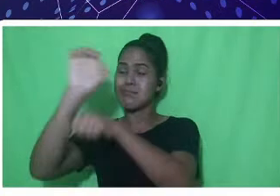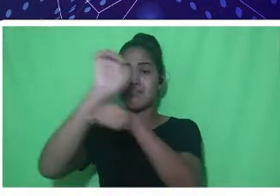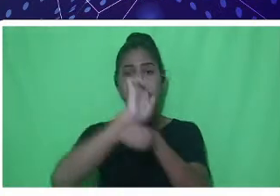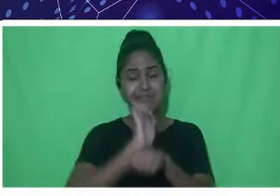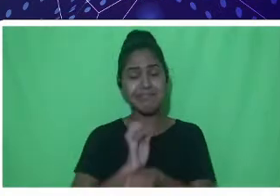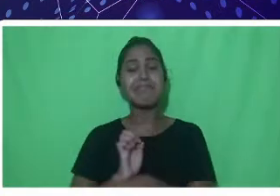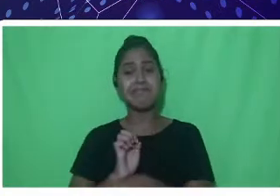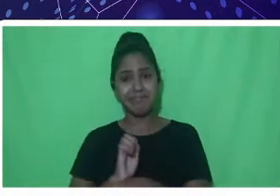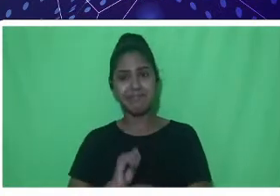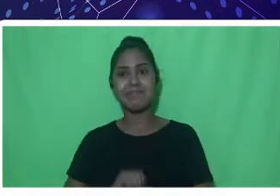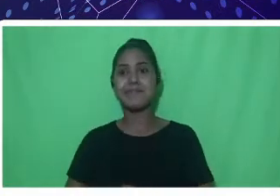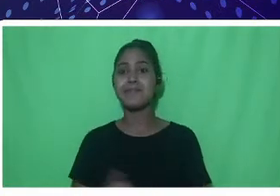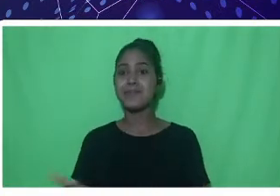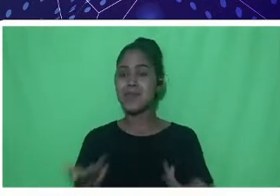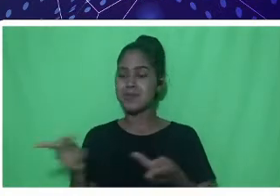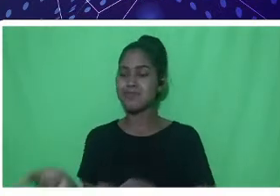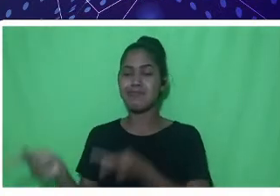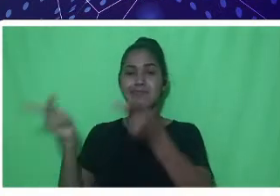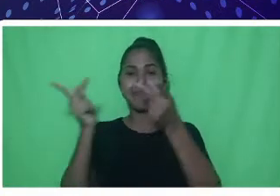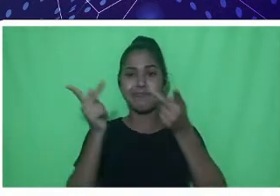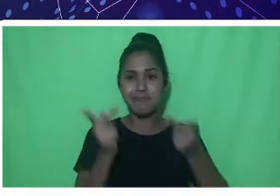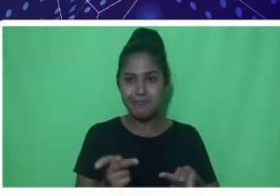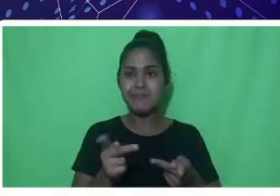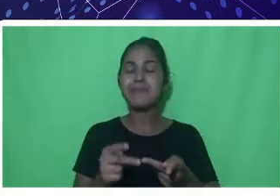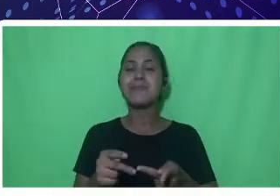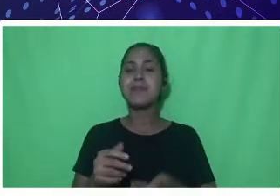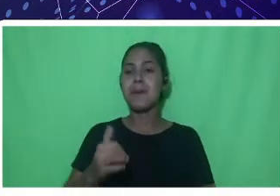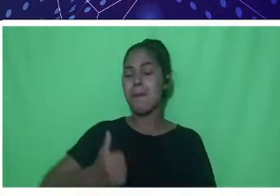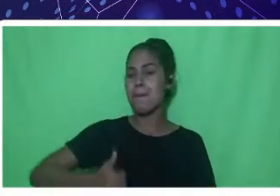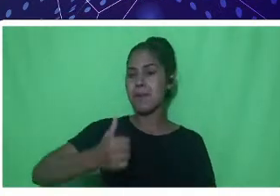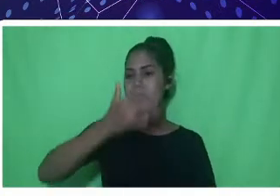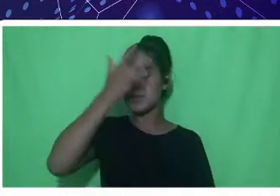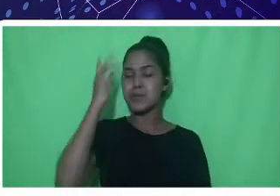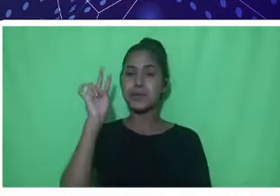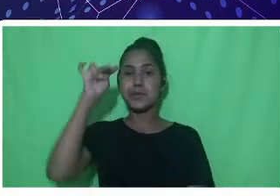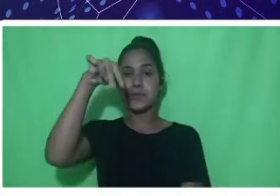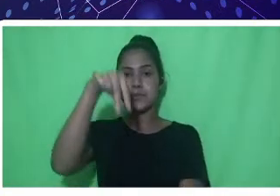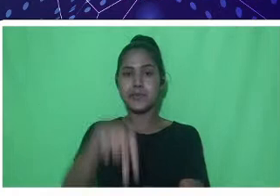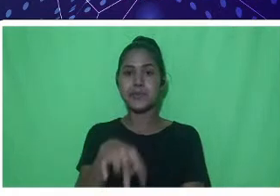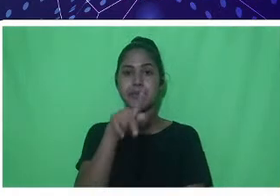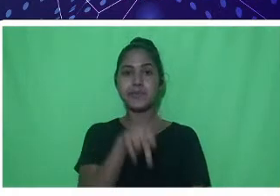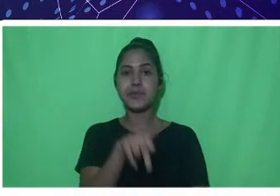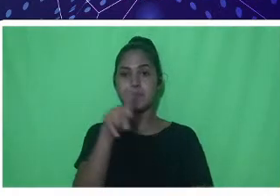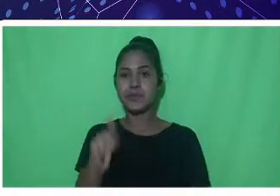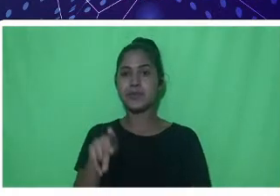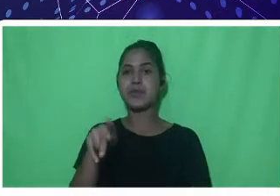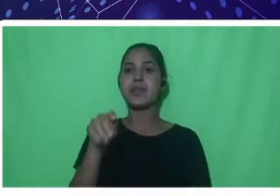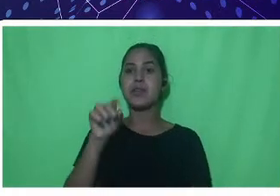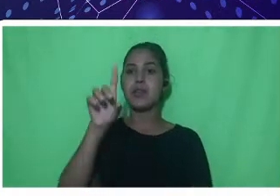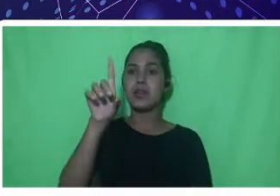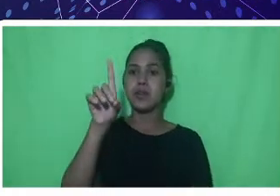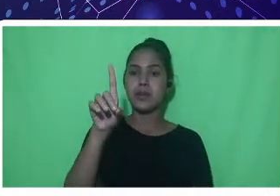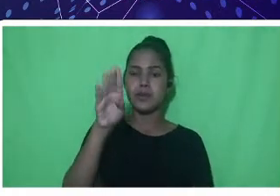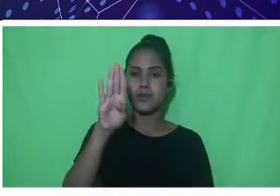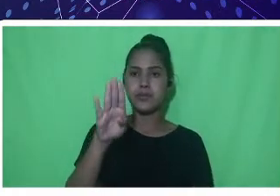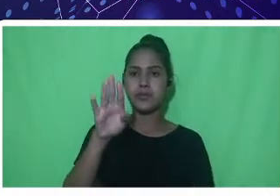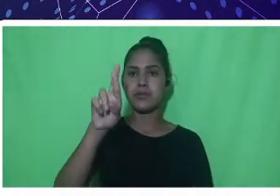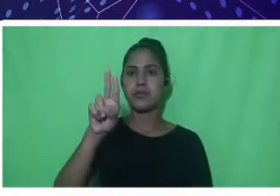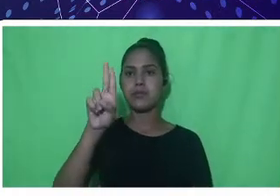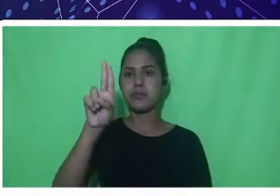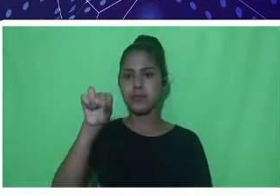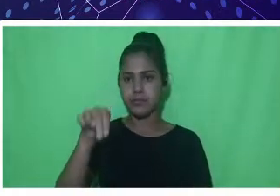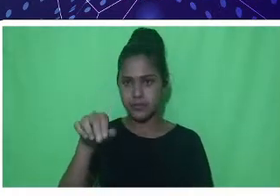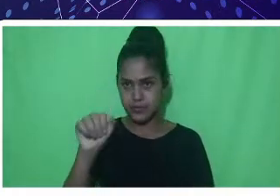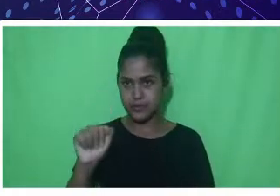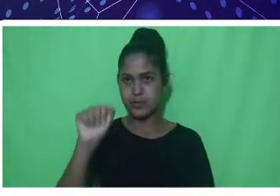convido para apresentar e se descrever a professora doutora Bruna Rafaela Caetano, no Espaço